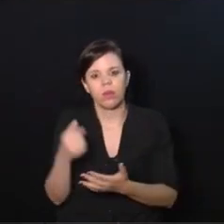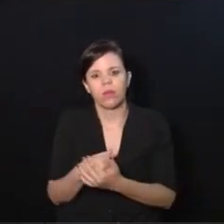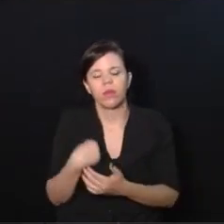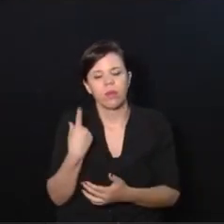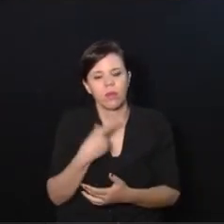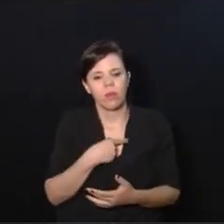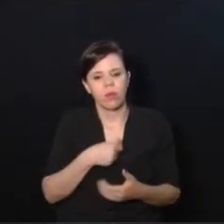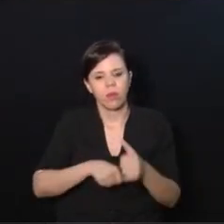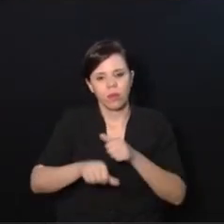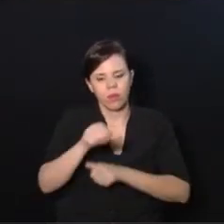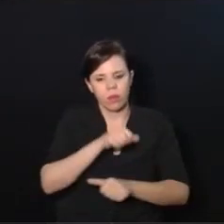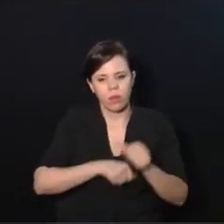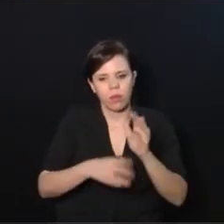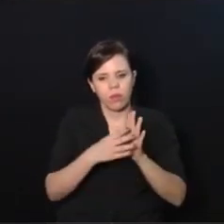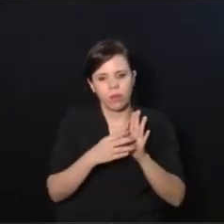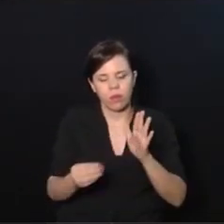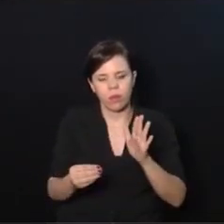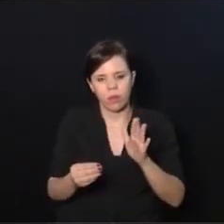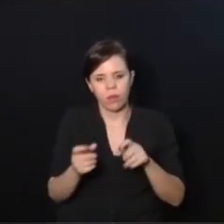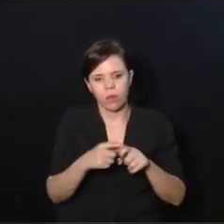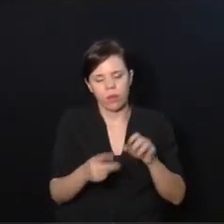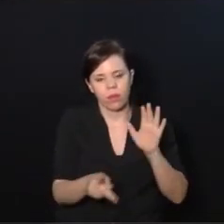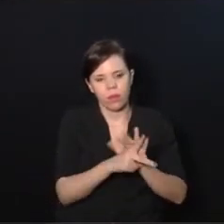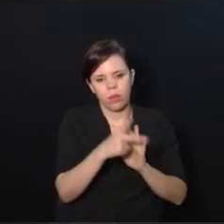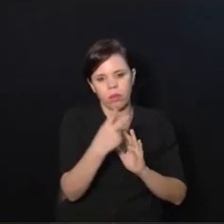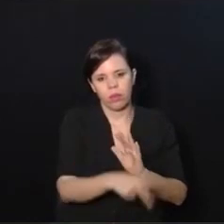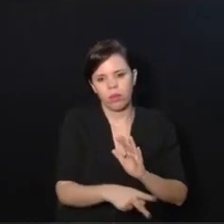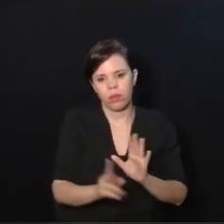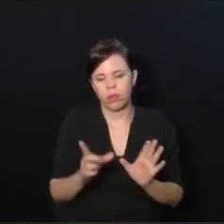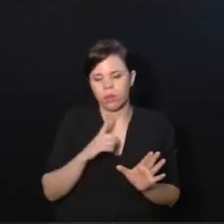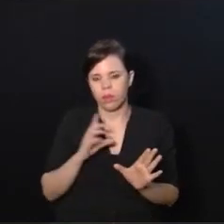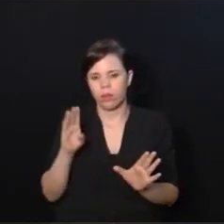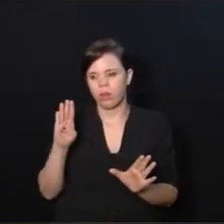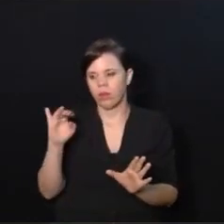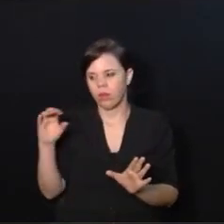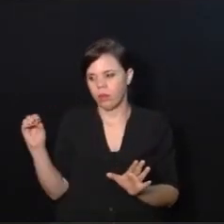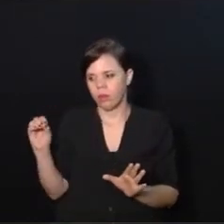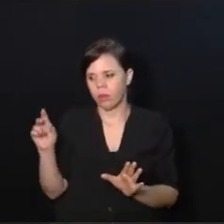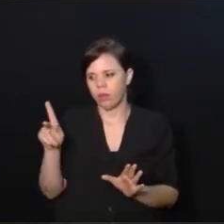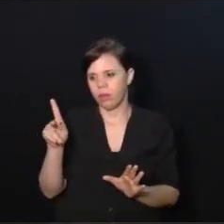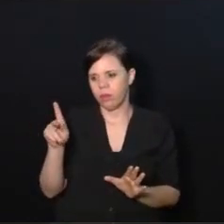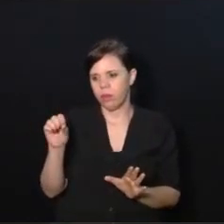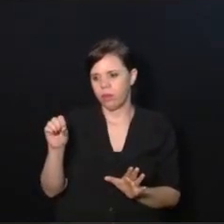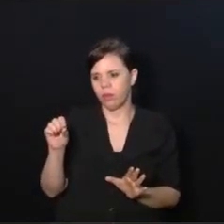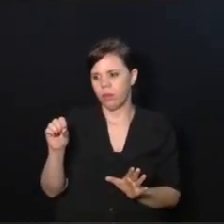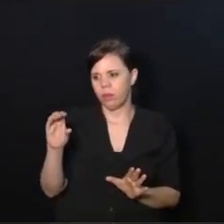migrando desse modelo médico para o biopsicossocial. estejam atentos aí, isso, cobrem isso.